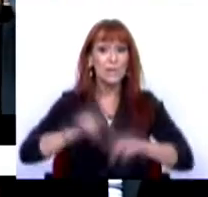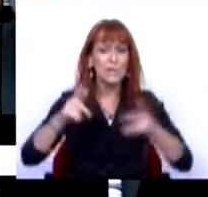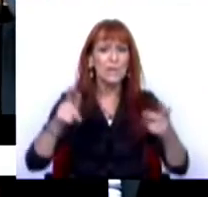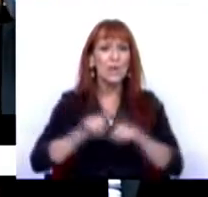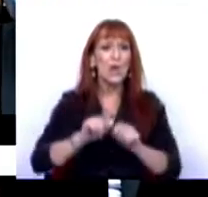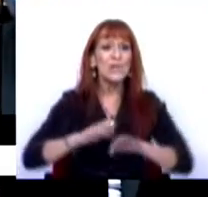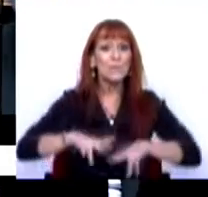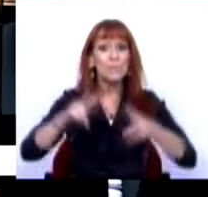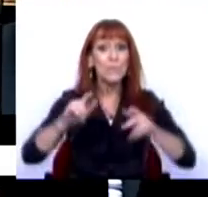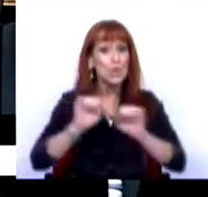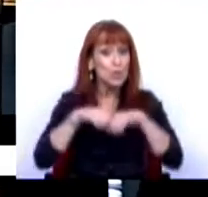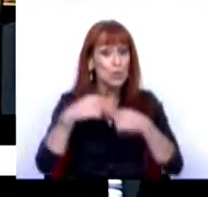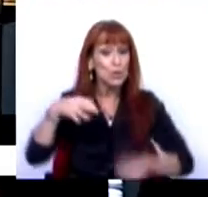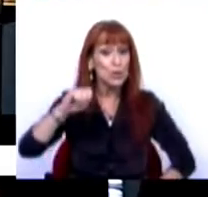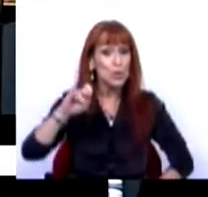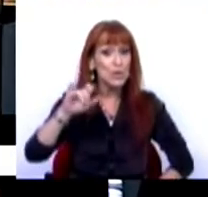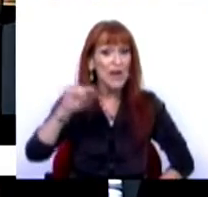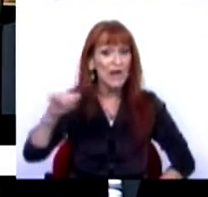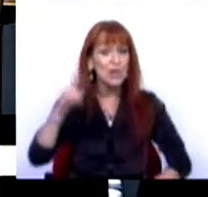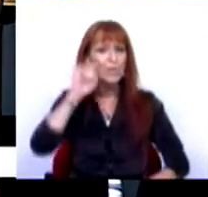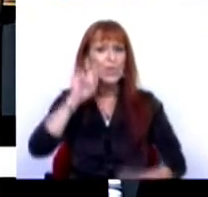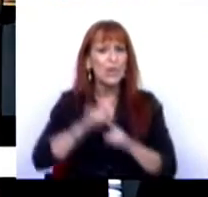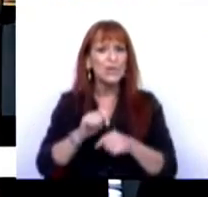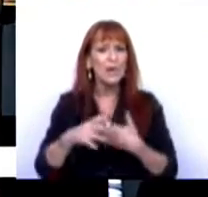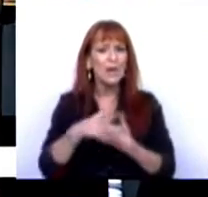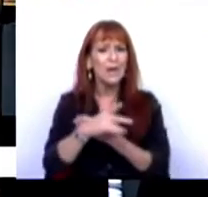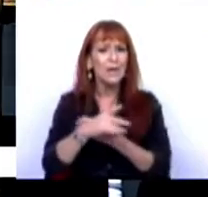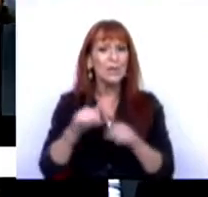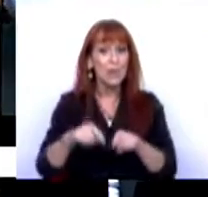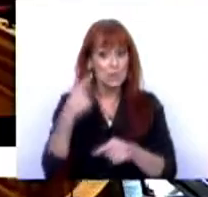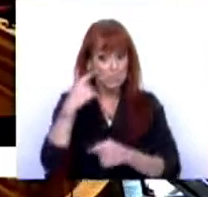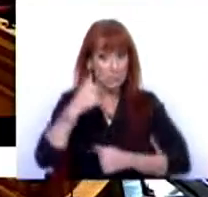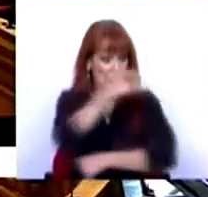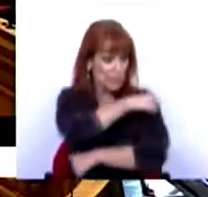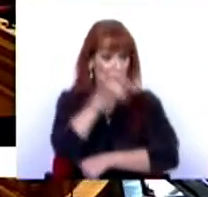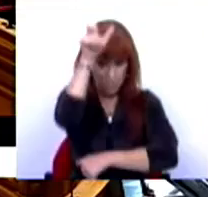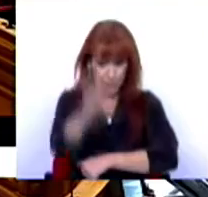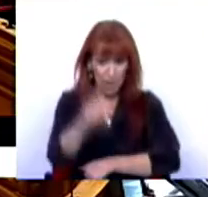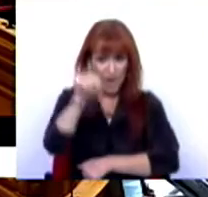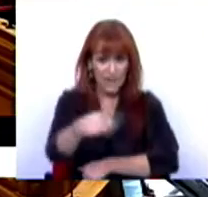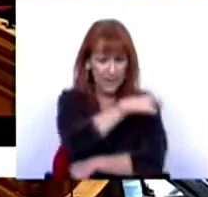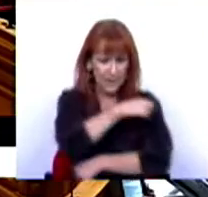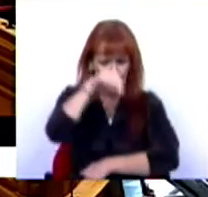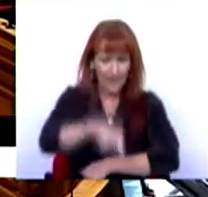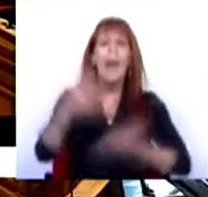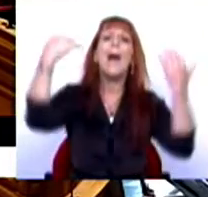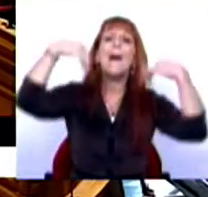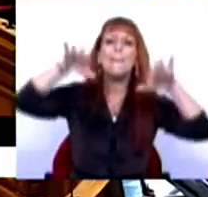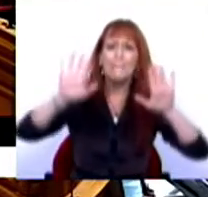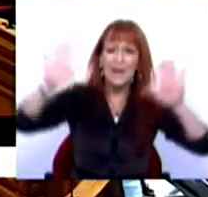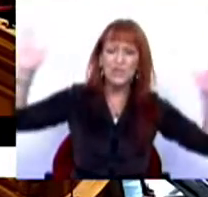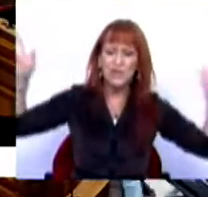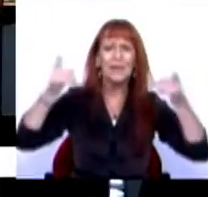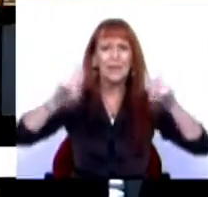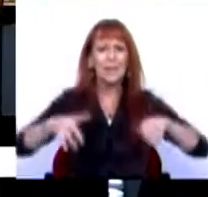o nosso desenvolvimento socialista, o socialista protegido da Albânia é hoje bem representado por Vossas Excelências aqui. Mas